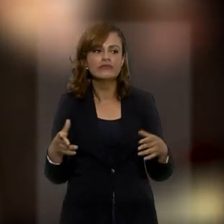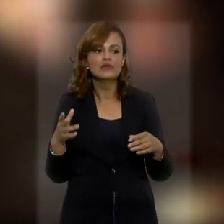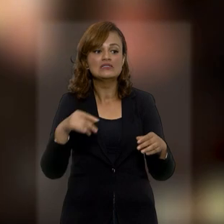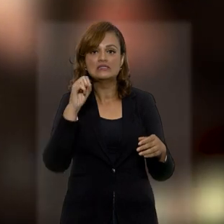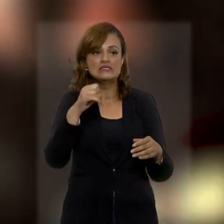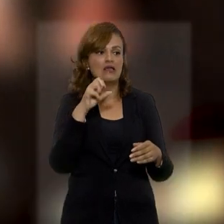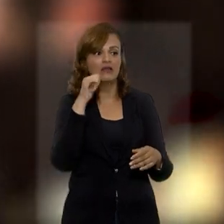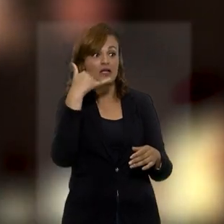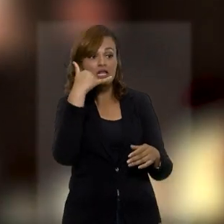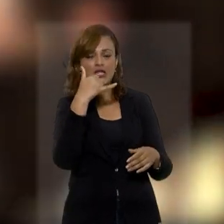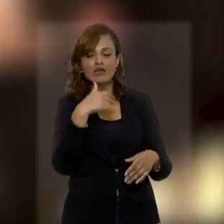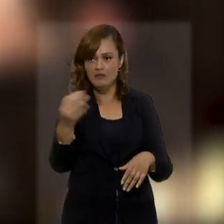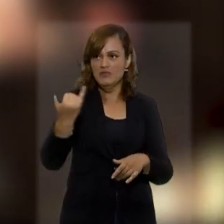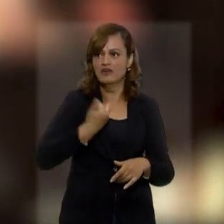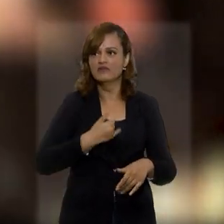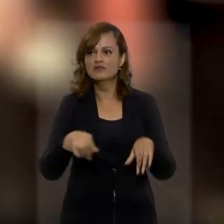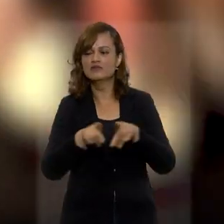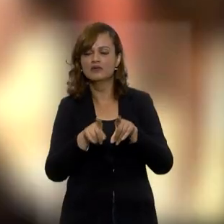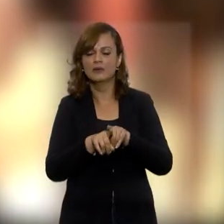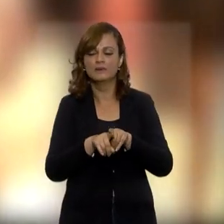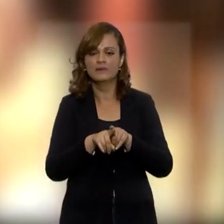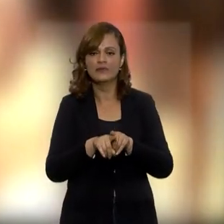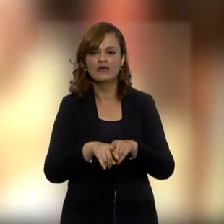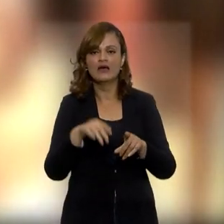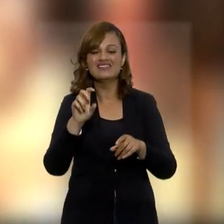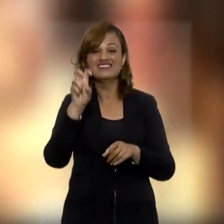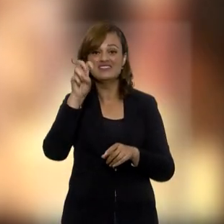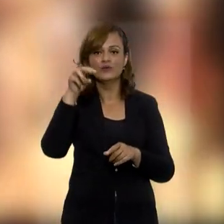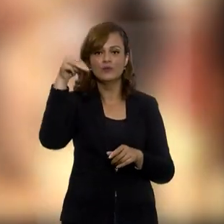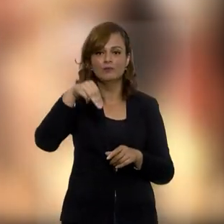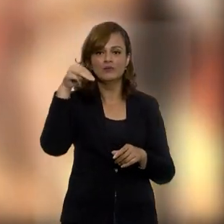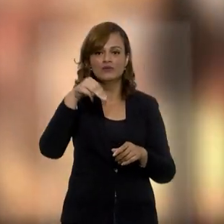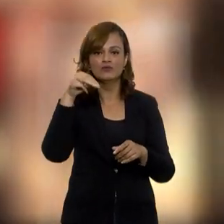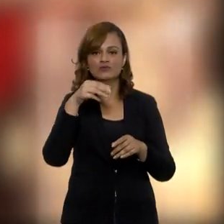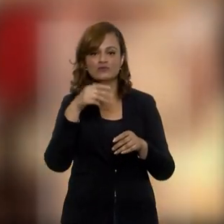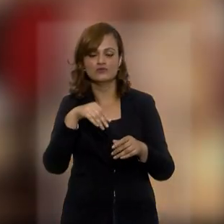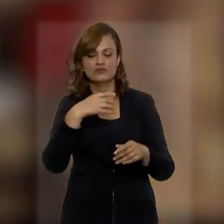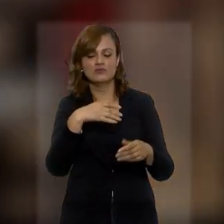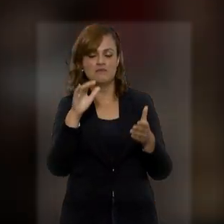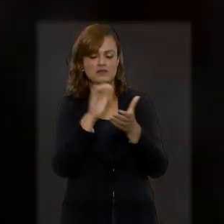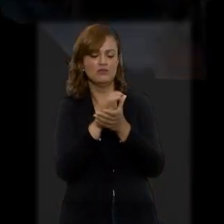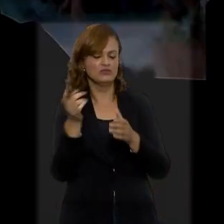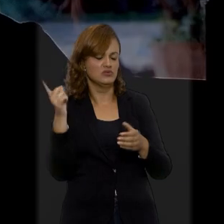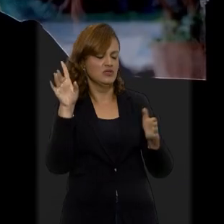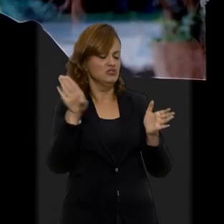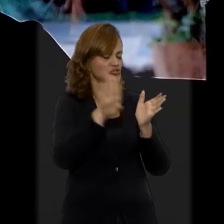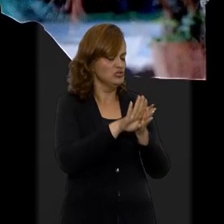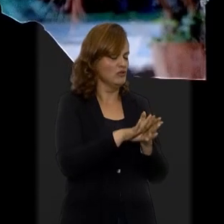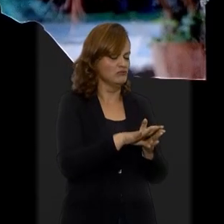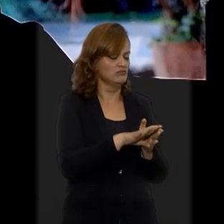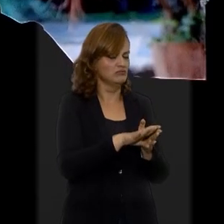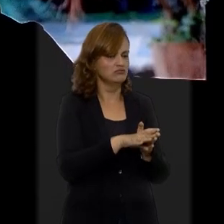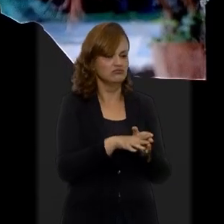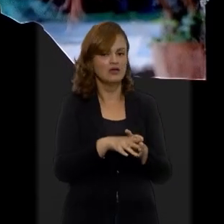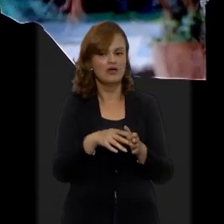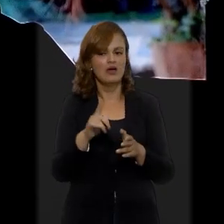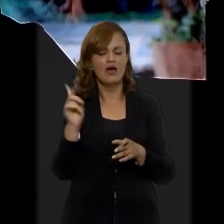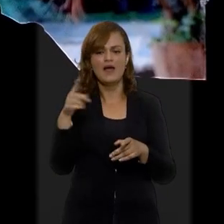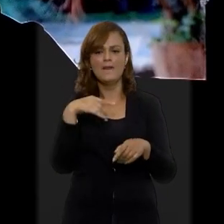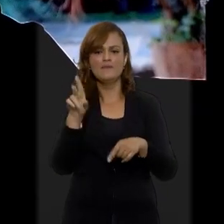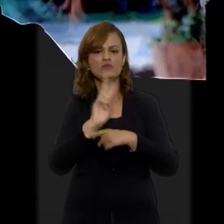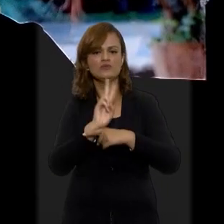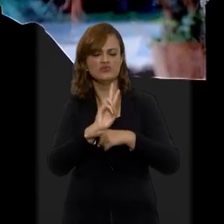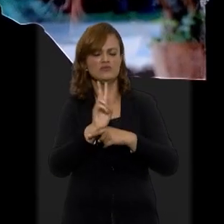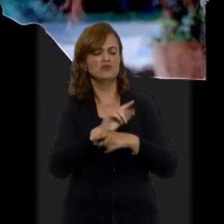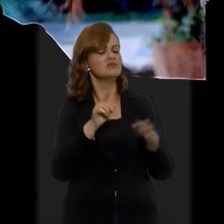se ele te ligar, alguma coisa assim, me avisa, etc. Em cinco minutos ela chegou no shopping. O chefe da segurança chegou e